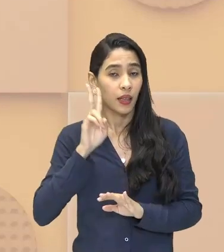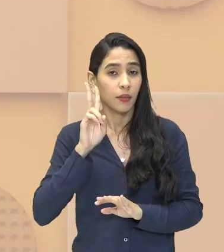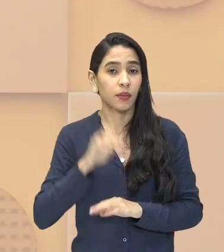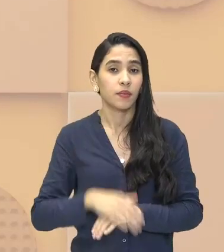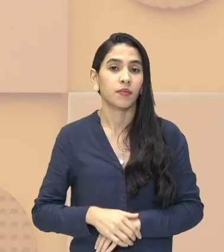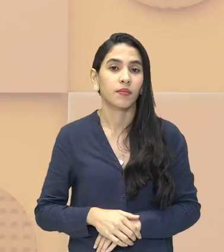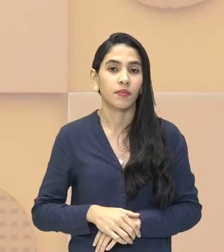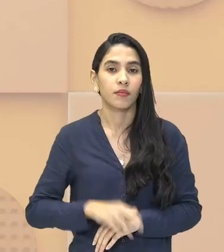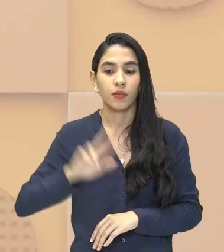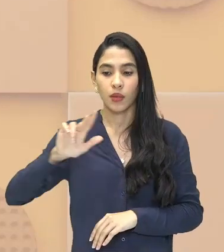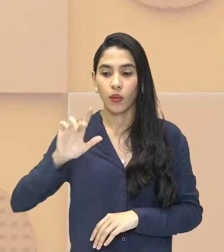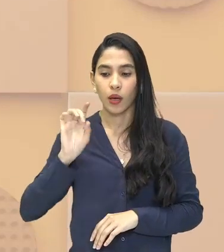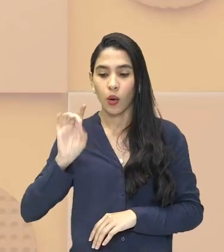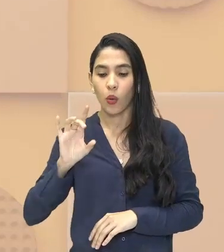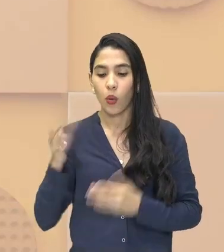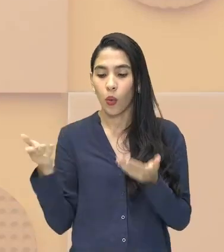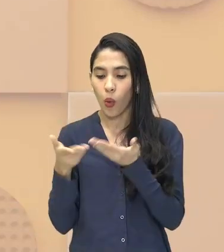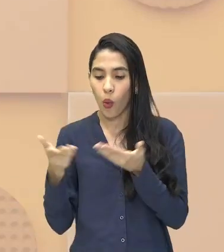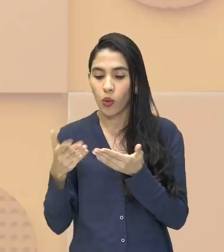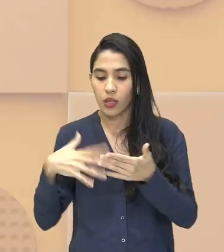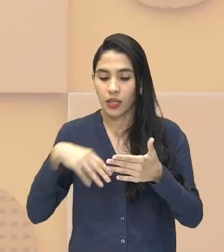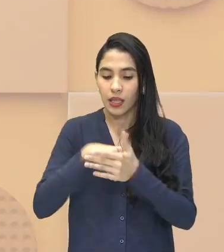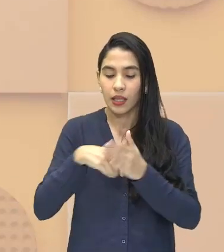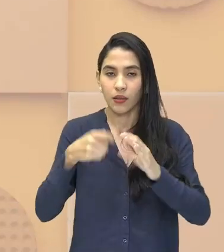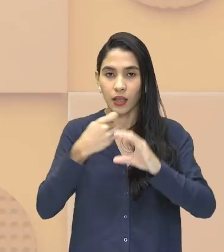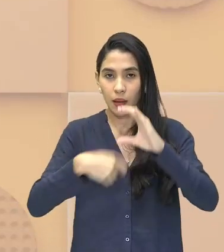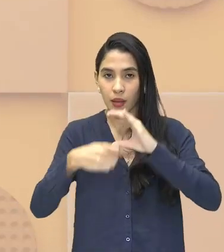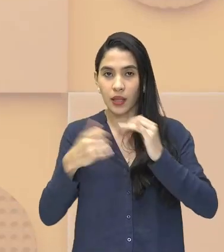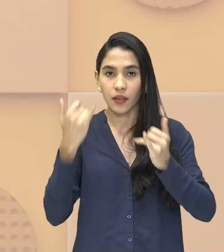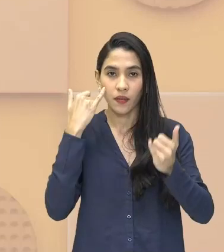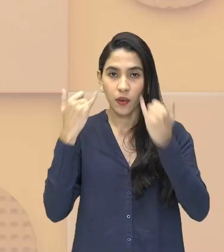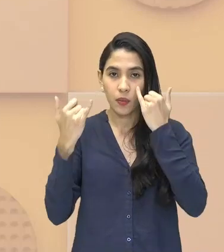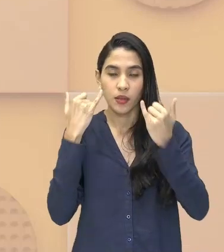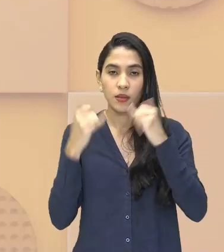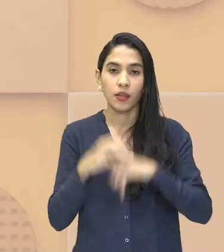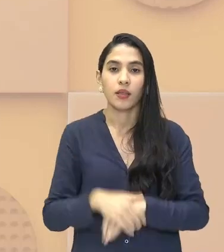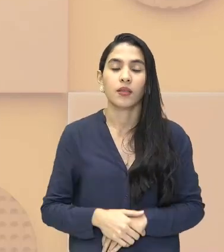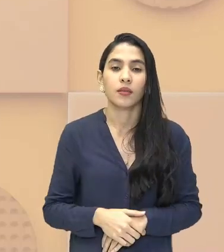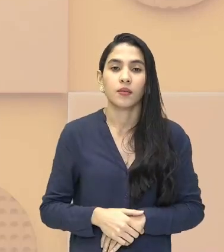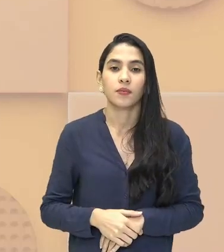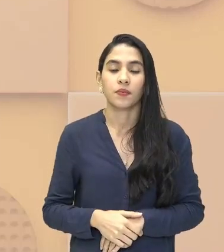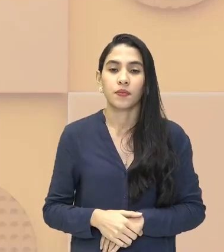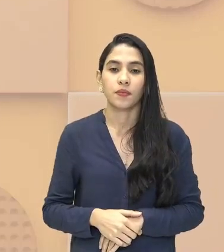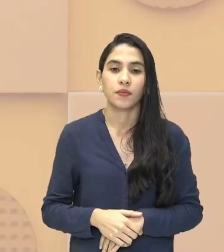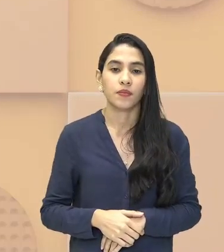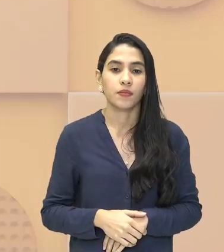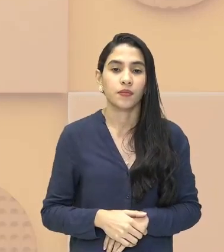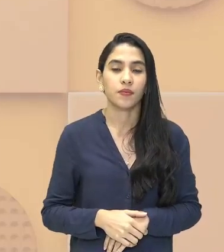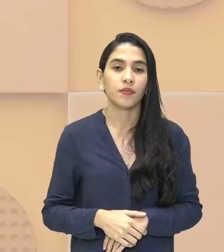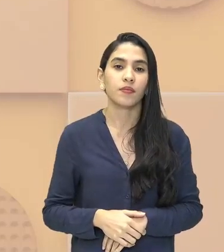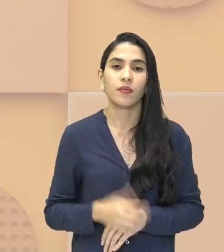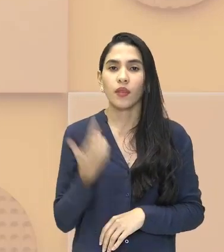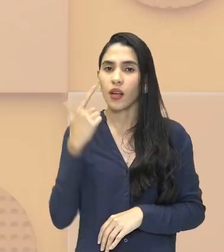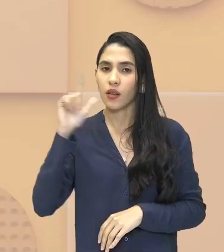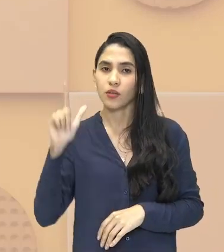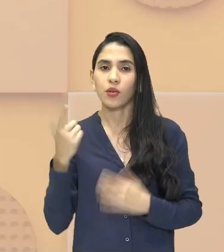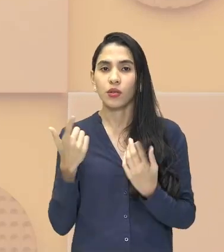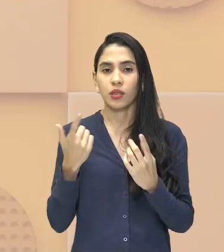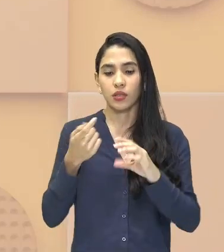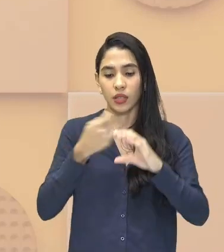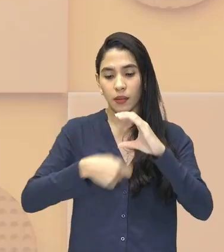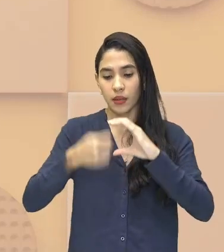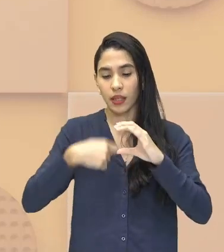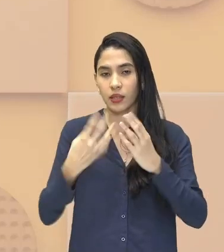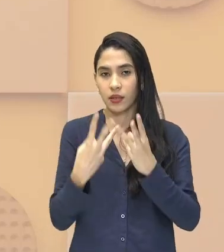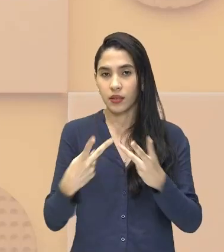não é porque nós estamos hoje inseridos no capitalismo informacional, no capitalismo já globalizado, que as outras formas de capitalismo